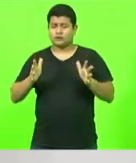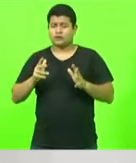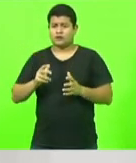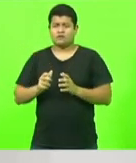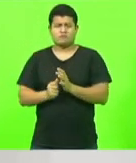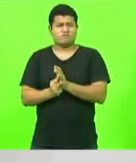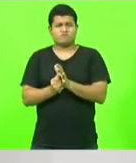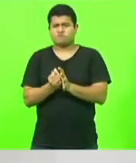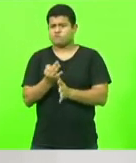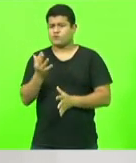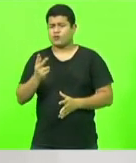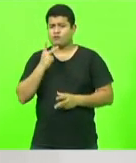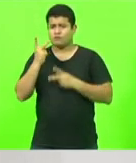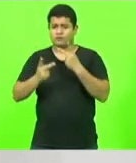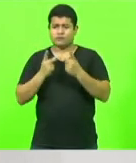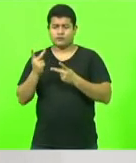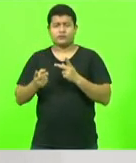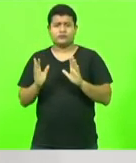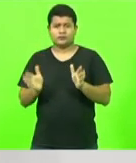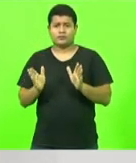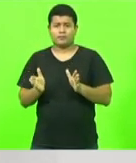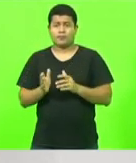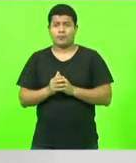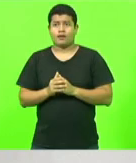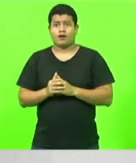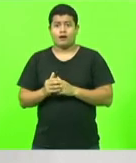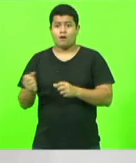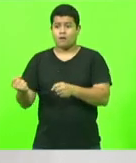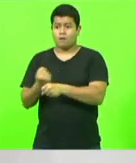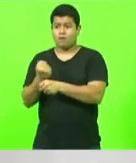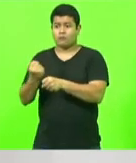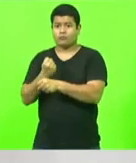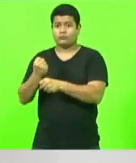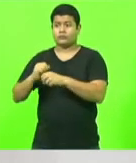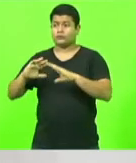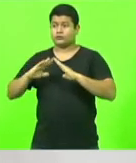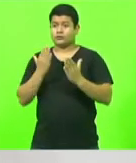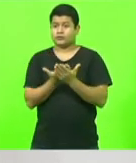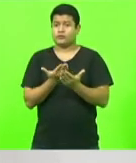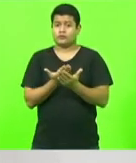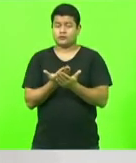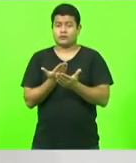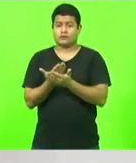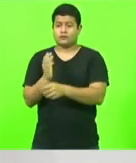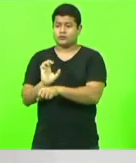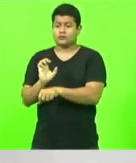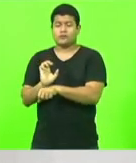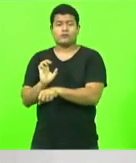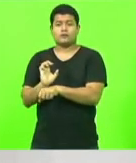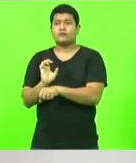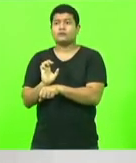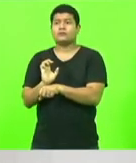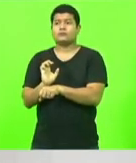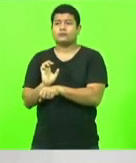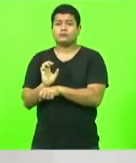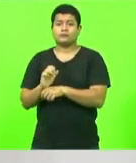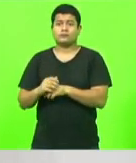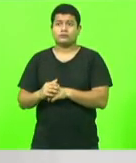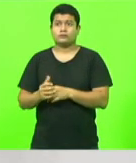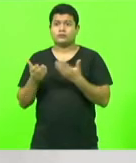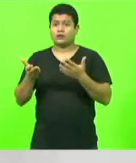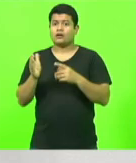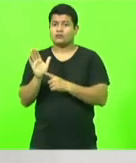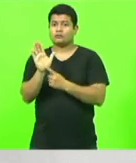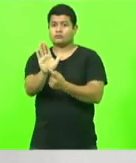deputados falaram, sobre as obras nas escolas estaduais. Quero mostrar cenas